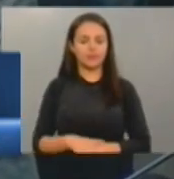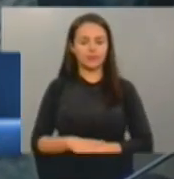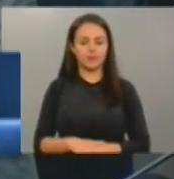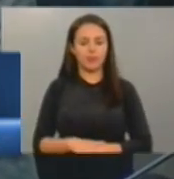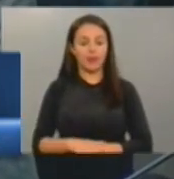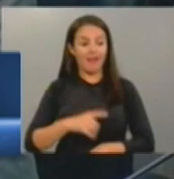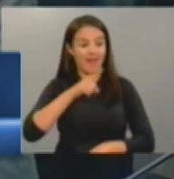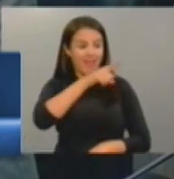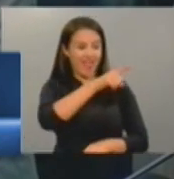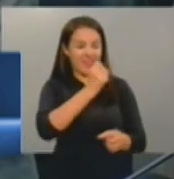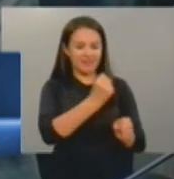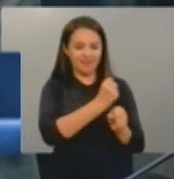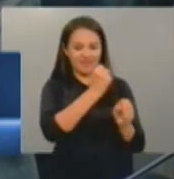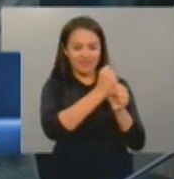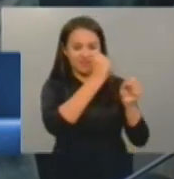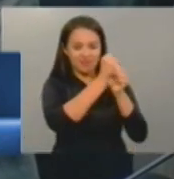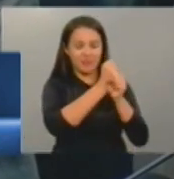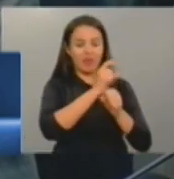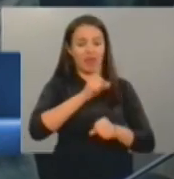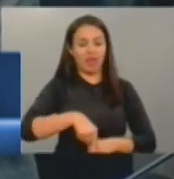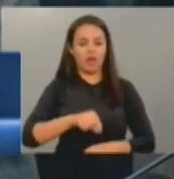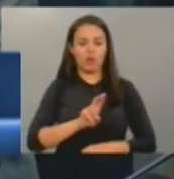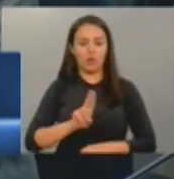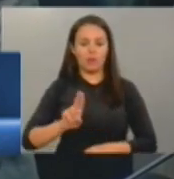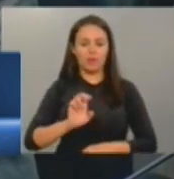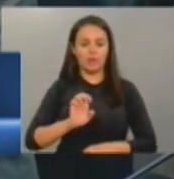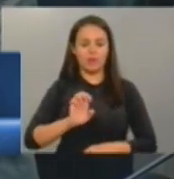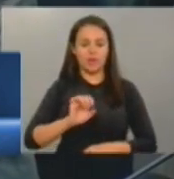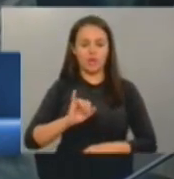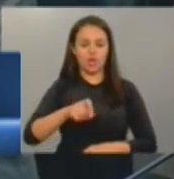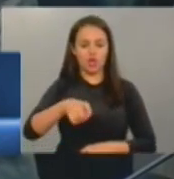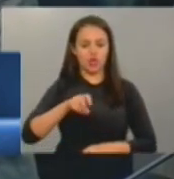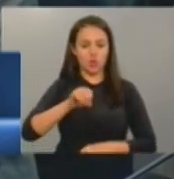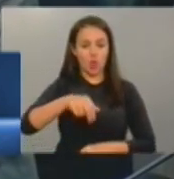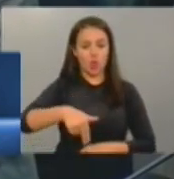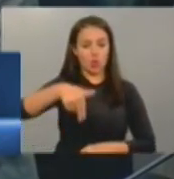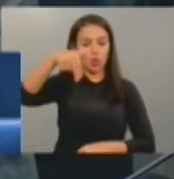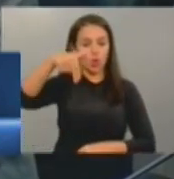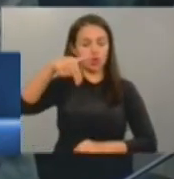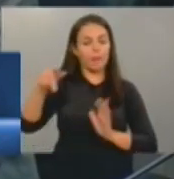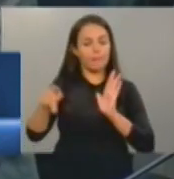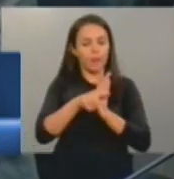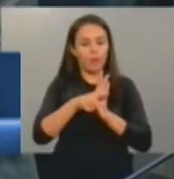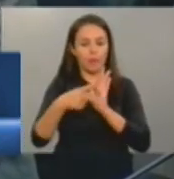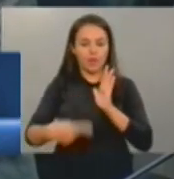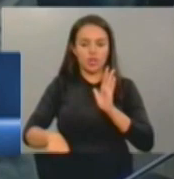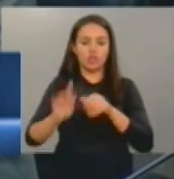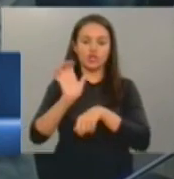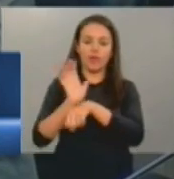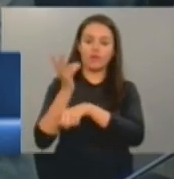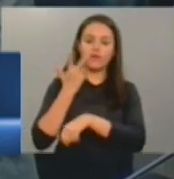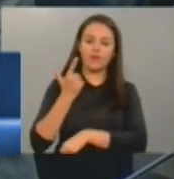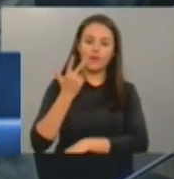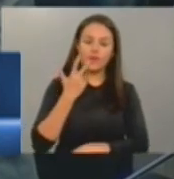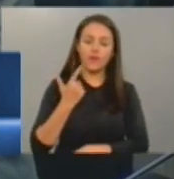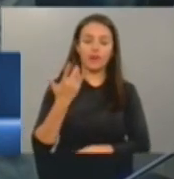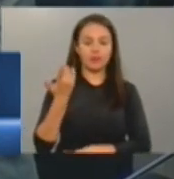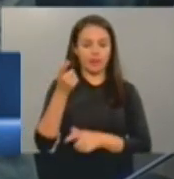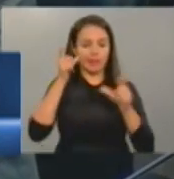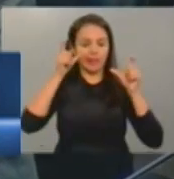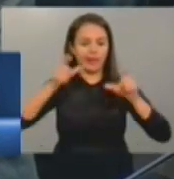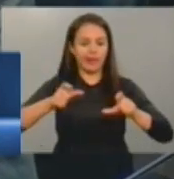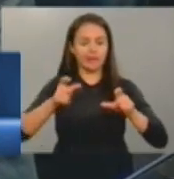do canal, a norte, o eixo norte, que é o eixo que interessa o Ceará, tem uma elevatória